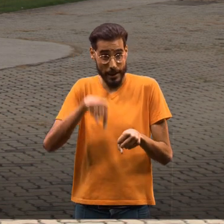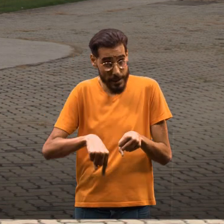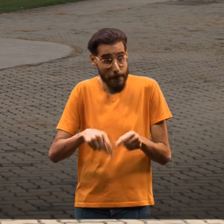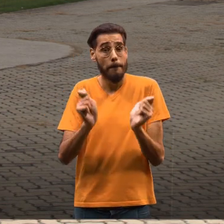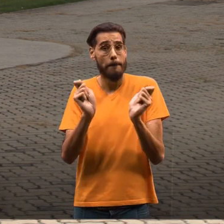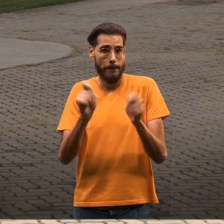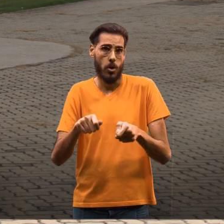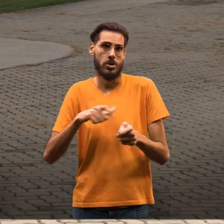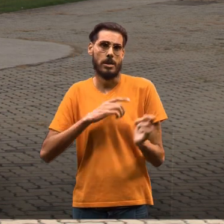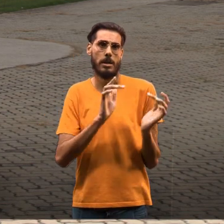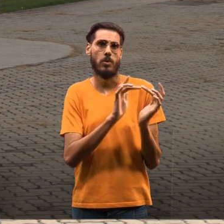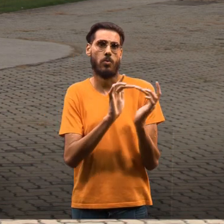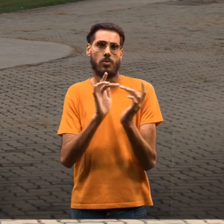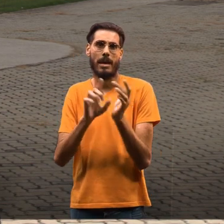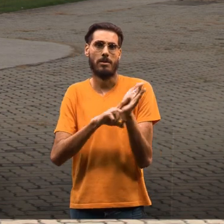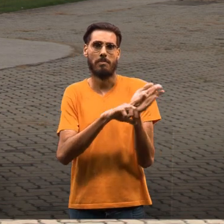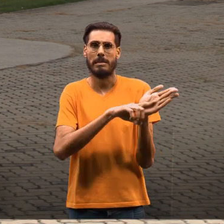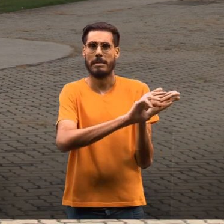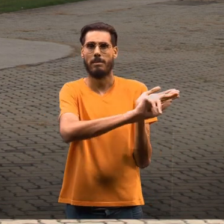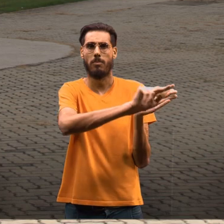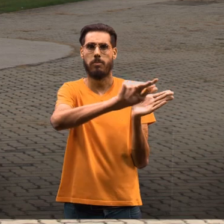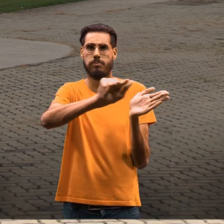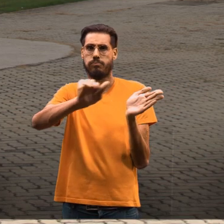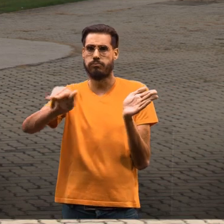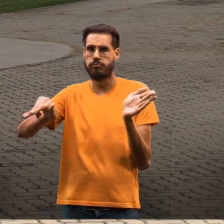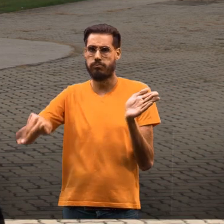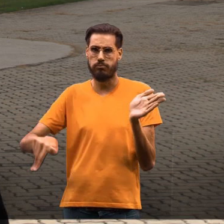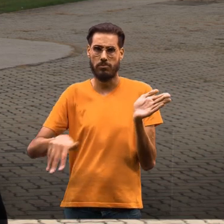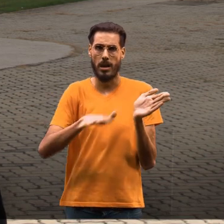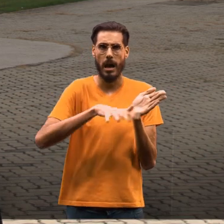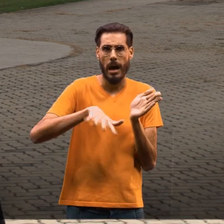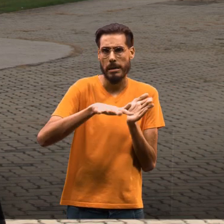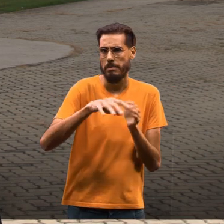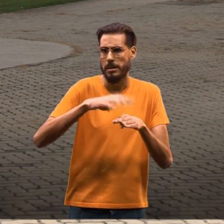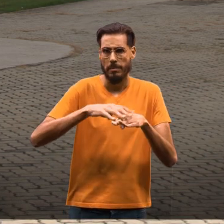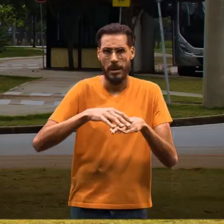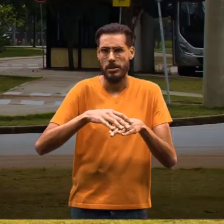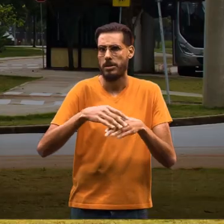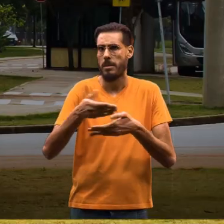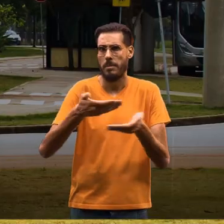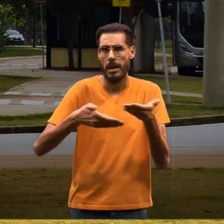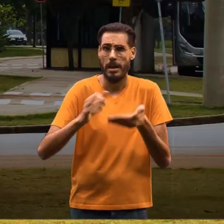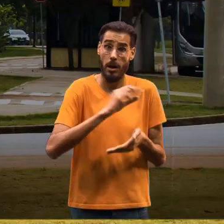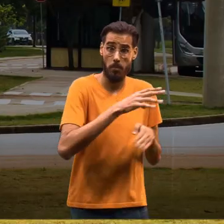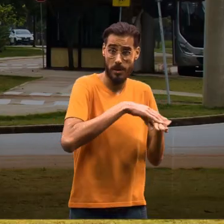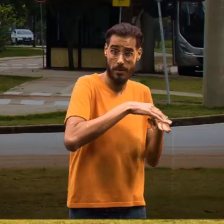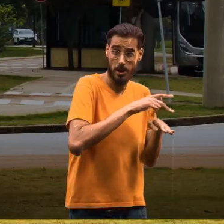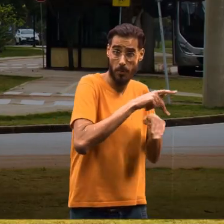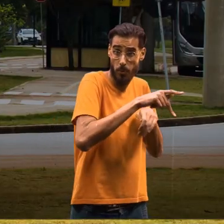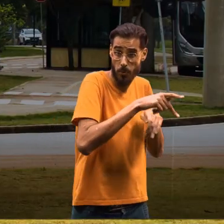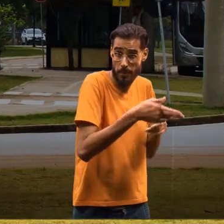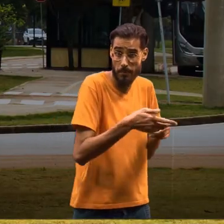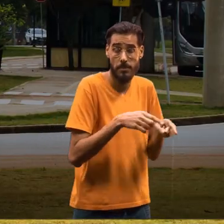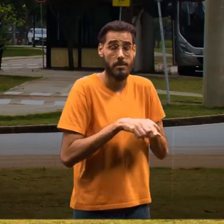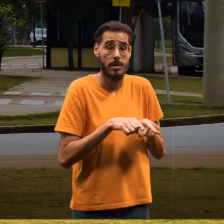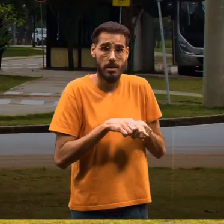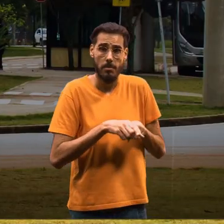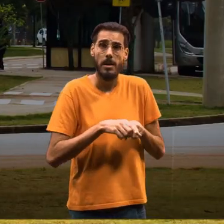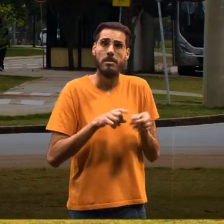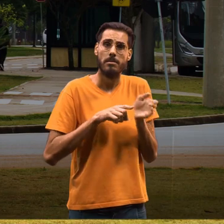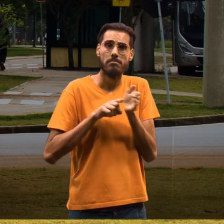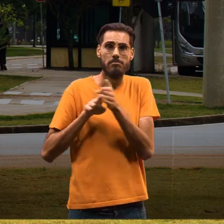fazendo o curso aqui, de ter contato com pesquisadores dessas áreas, de outras áreas da matemática aplicada ou até mesmo da matemática pura,